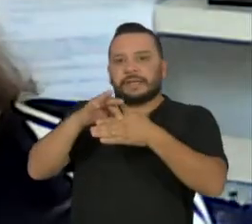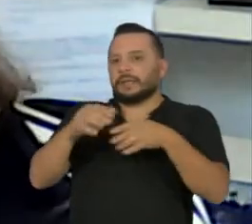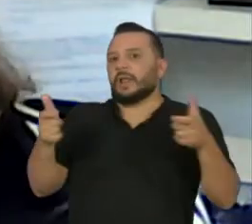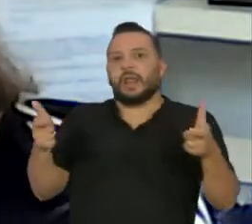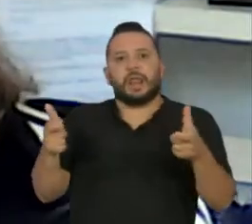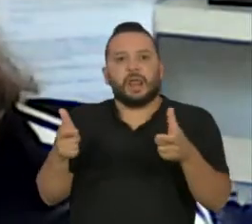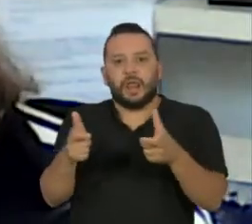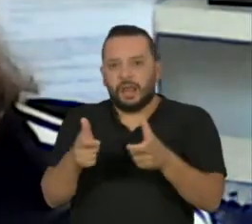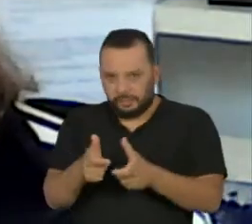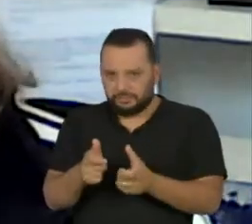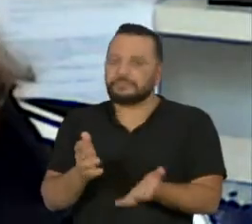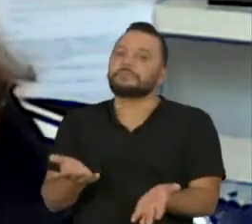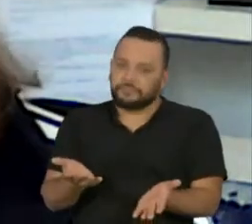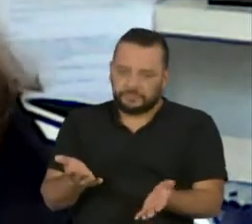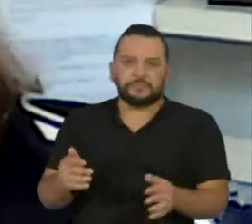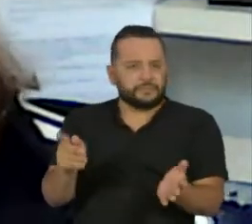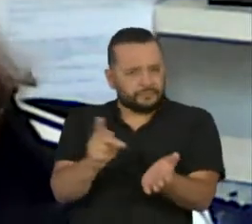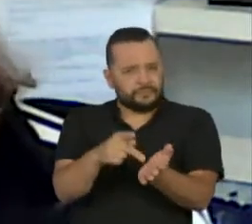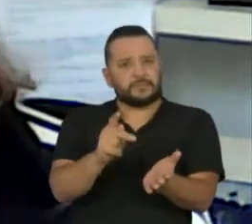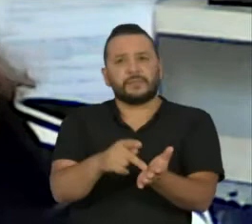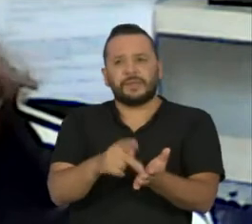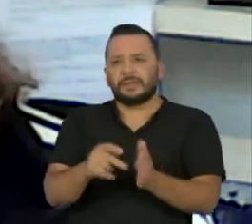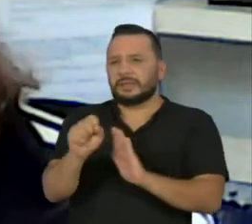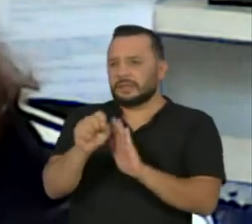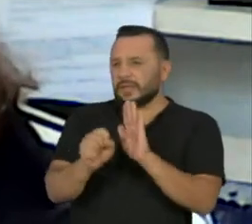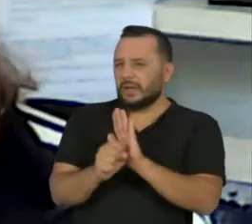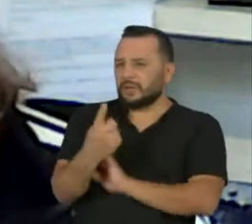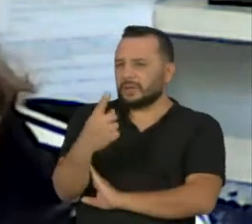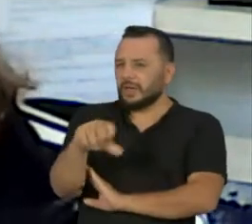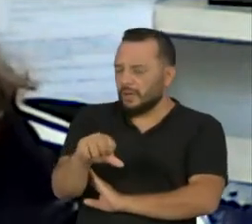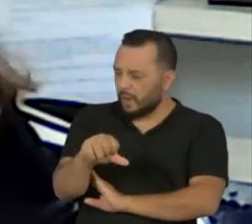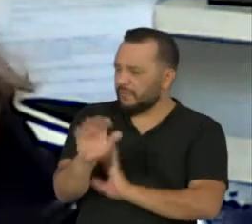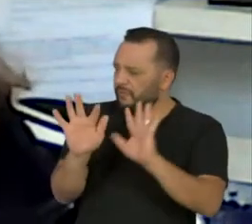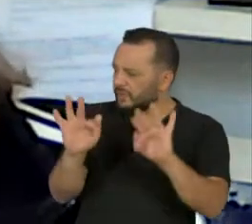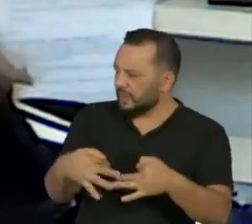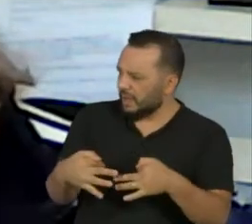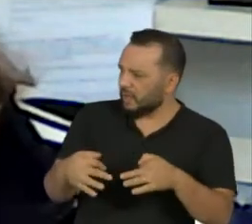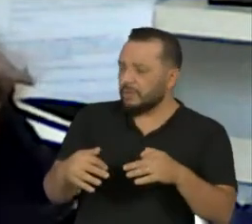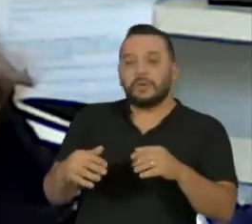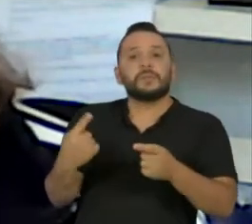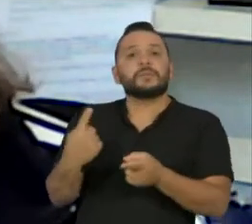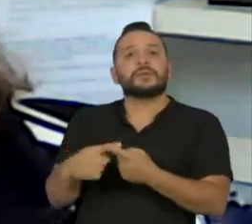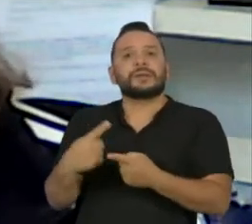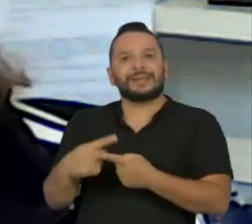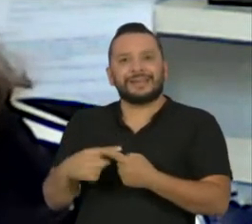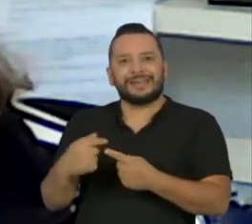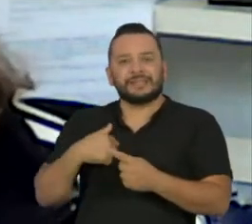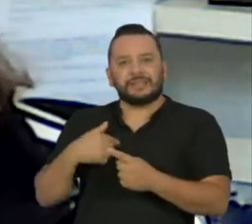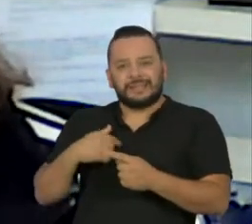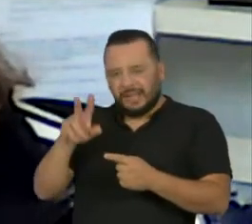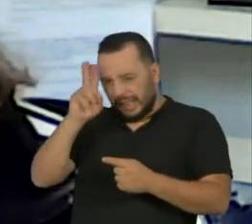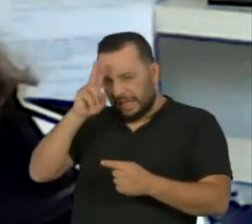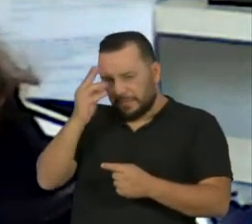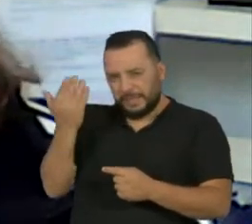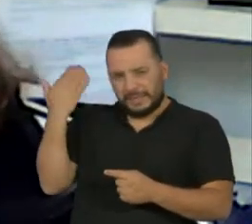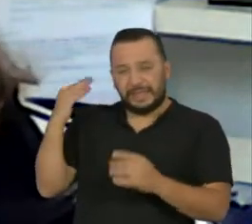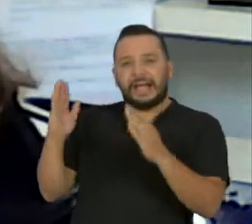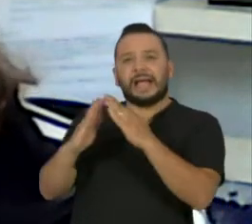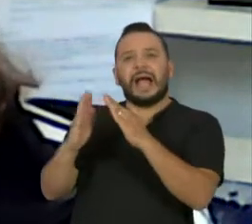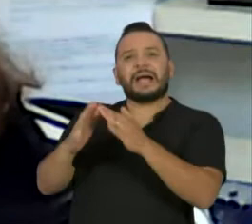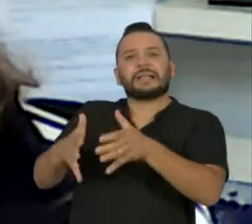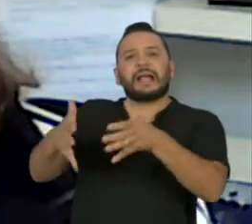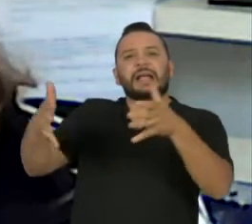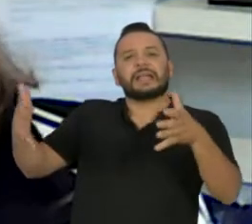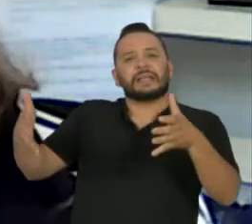começa a se esvaziar já no final do século XIX, com o fim das chamadas casas grandes, das grandes